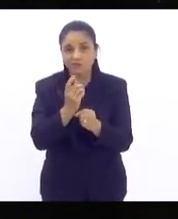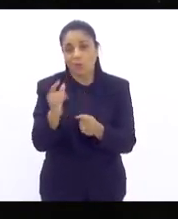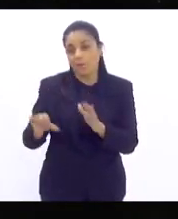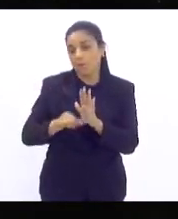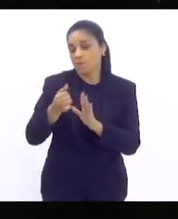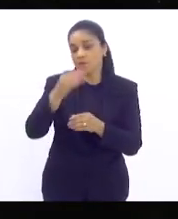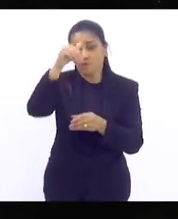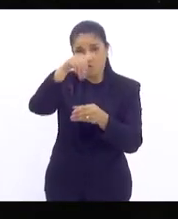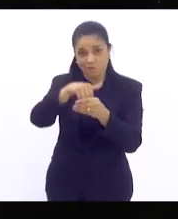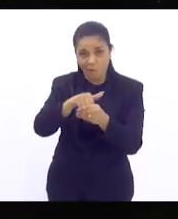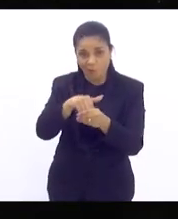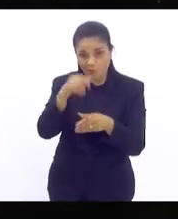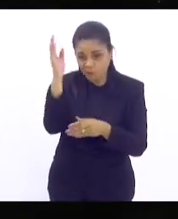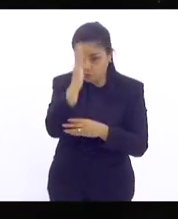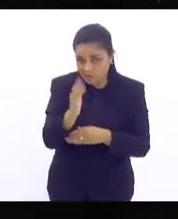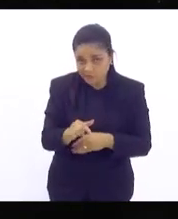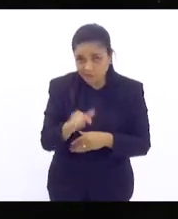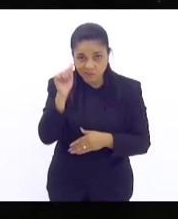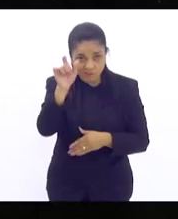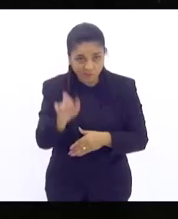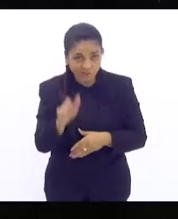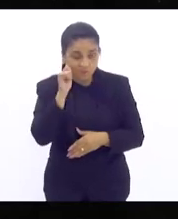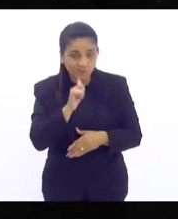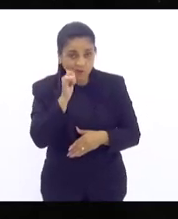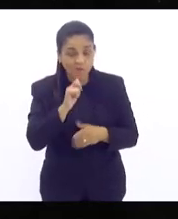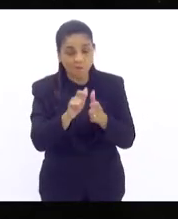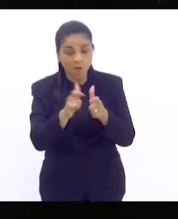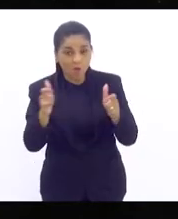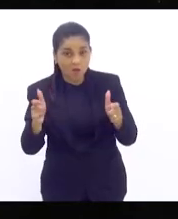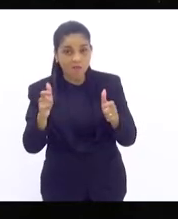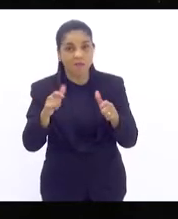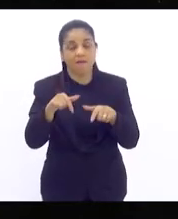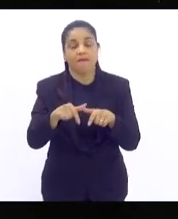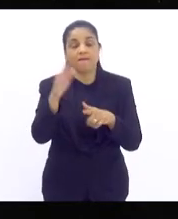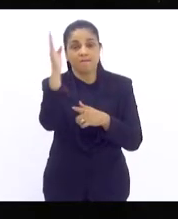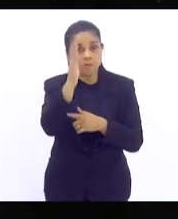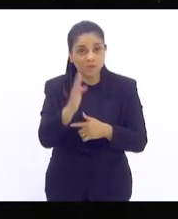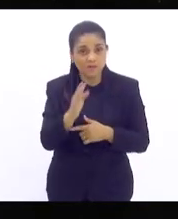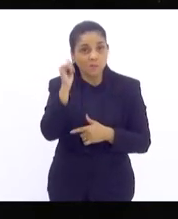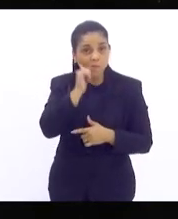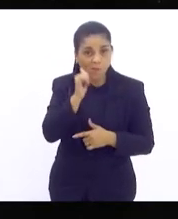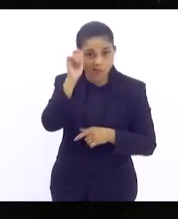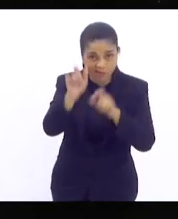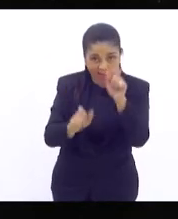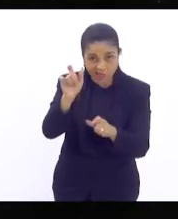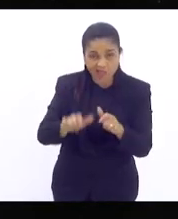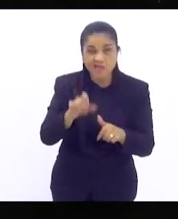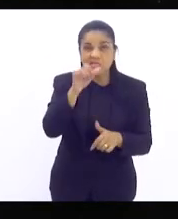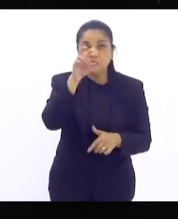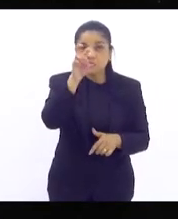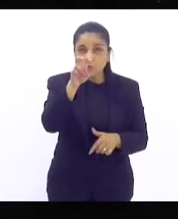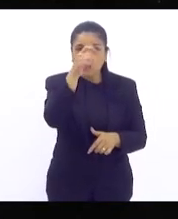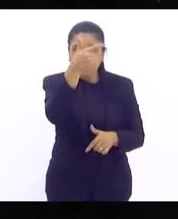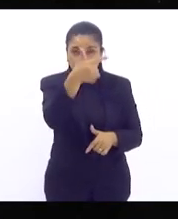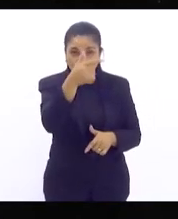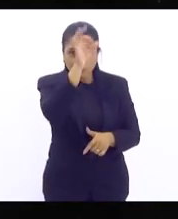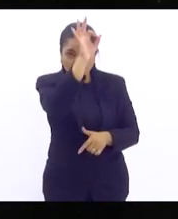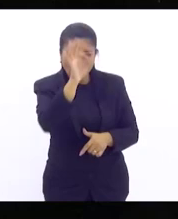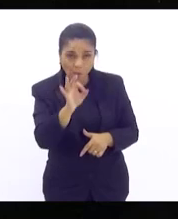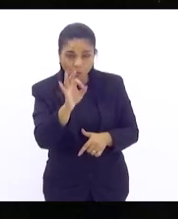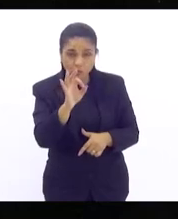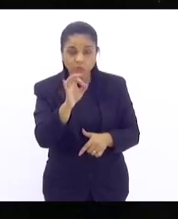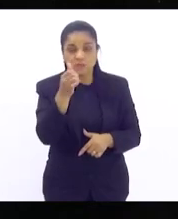em que nós mulheres somos a maioria do eleitorado no nosso país, mais precisamente 52,65